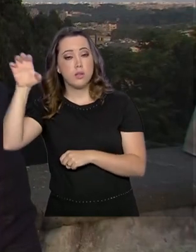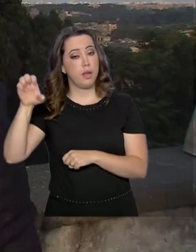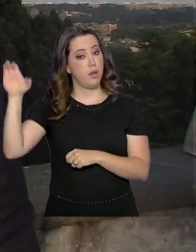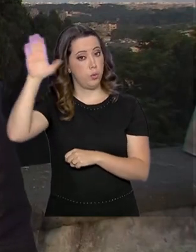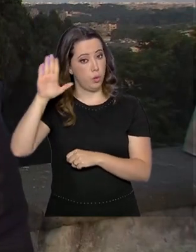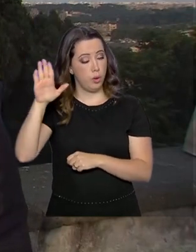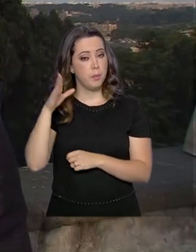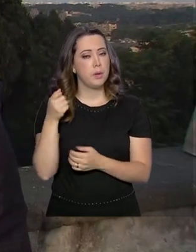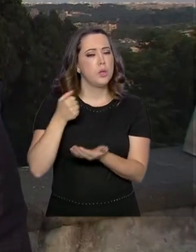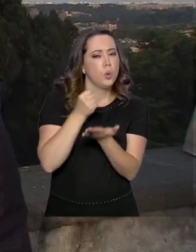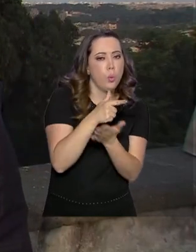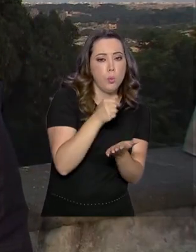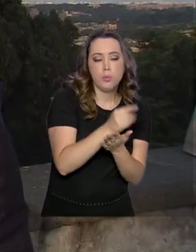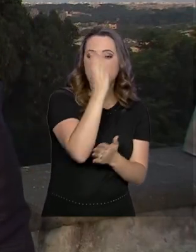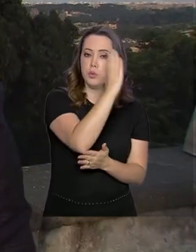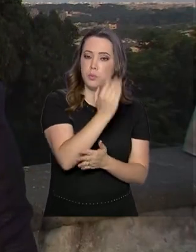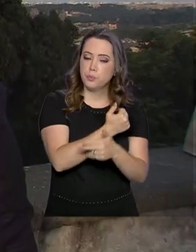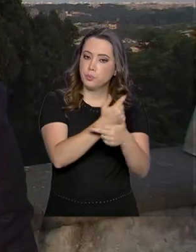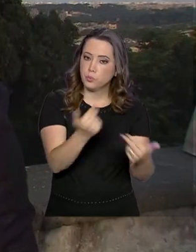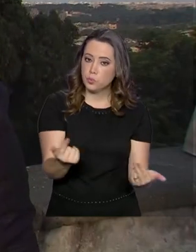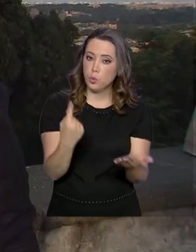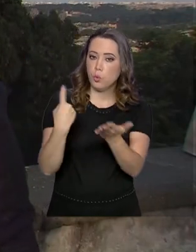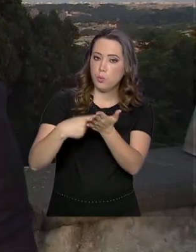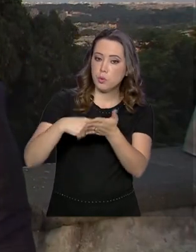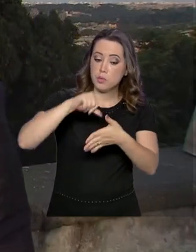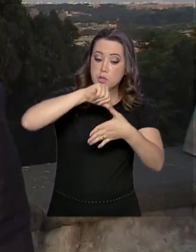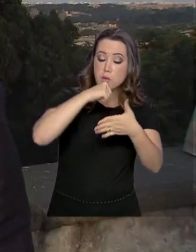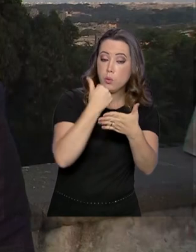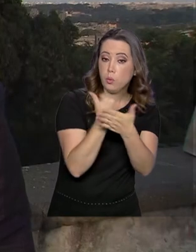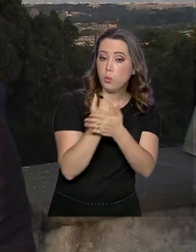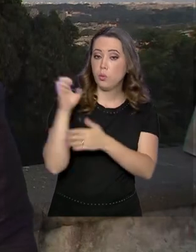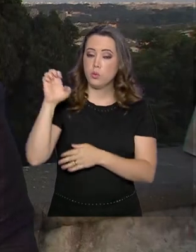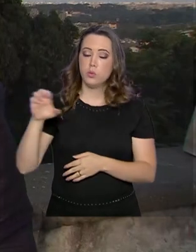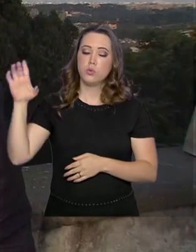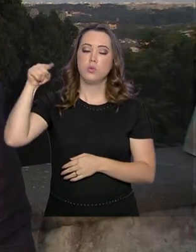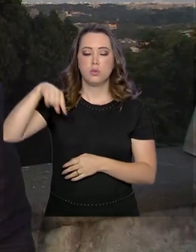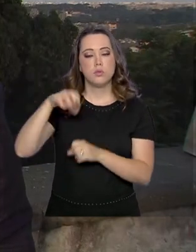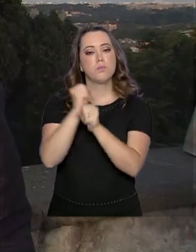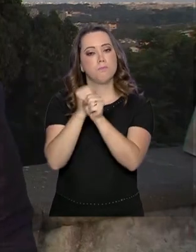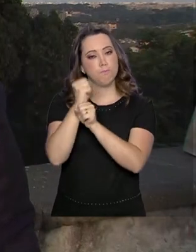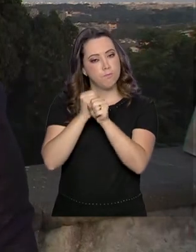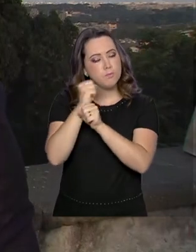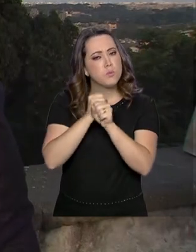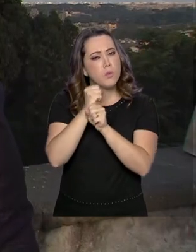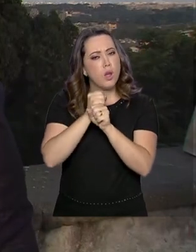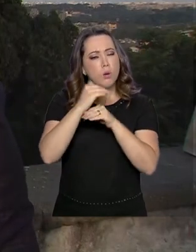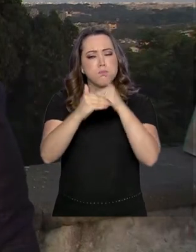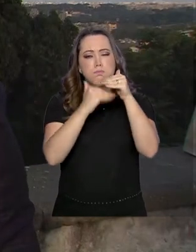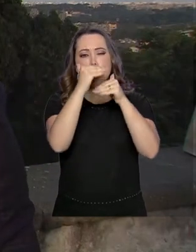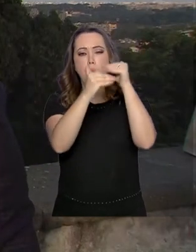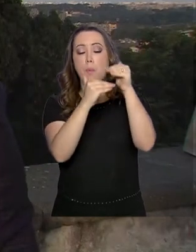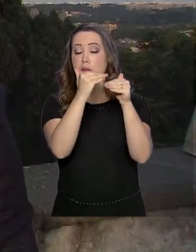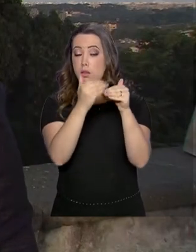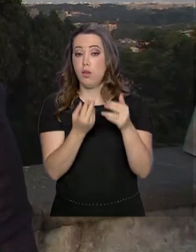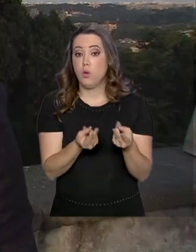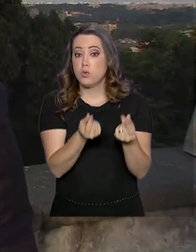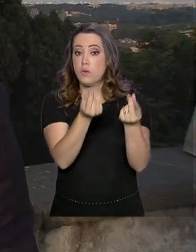produtos brasileiros. E o acordo comercial entre a União Europeia e o Mercosul, fechado este ano, deve aumentar o PIB